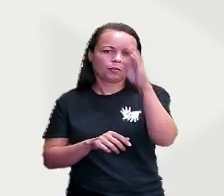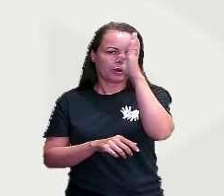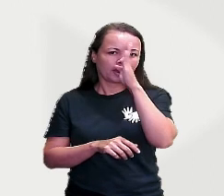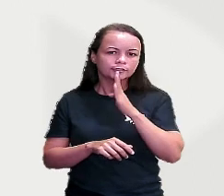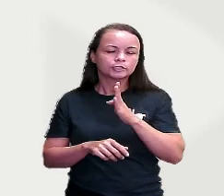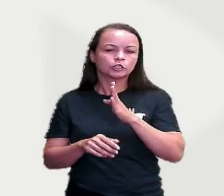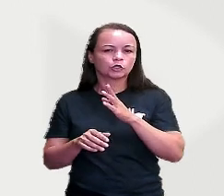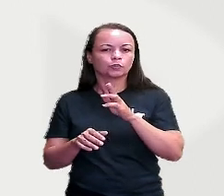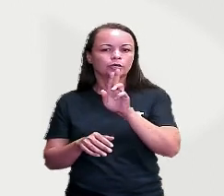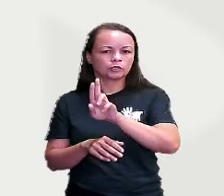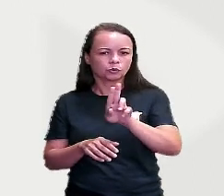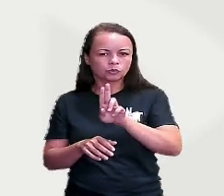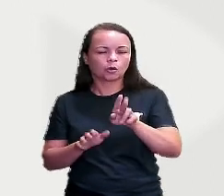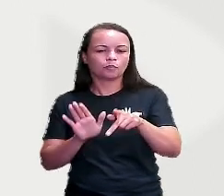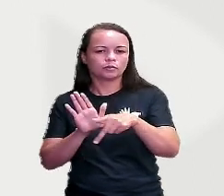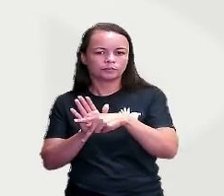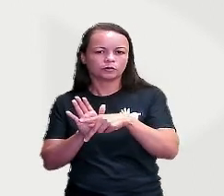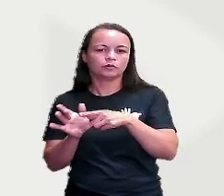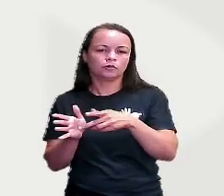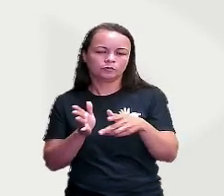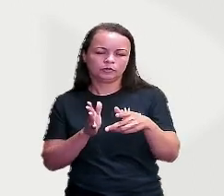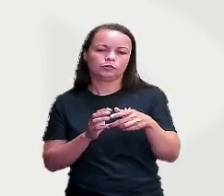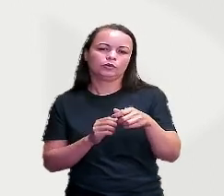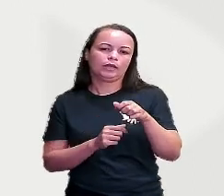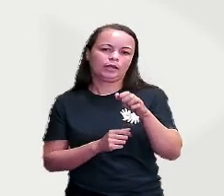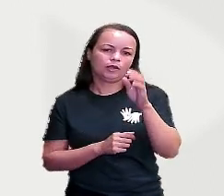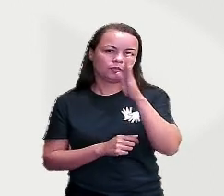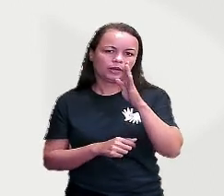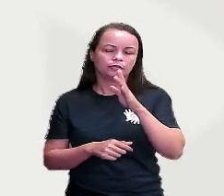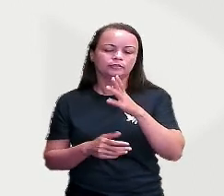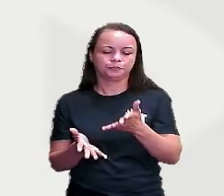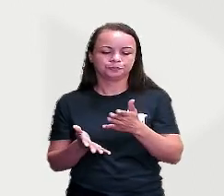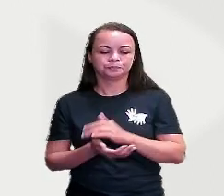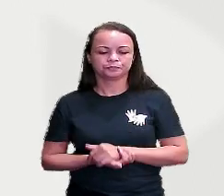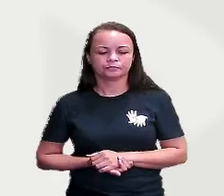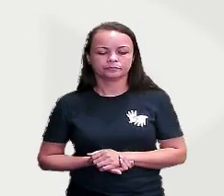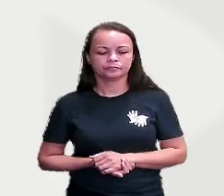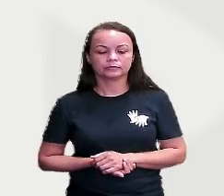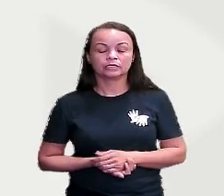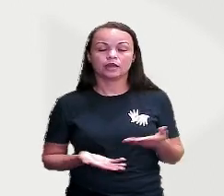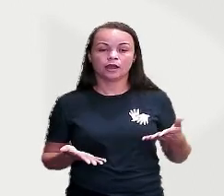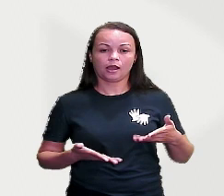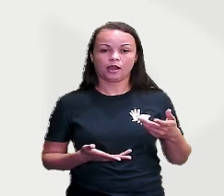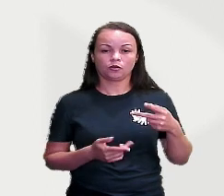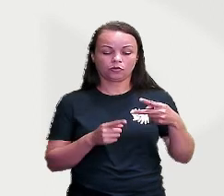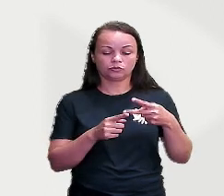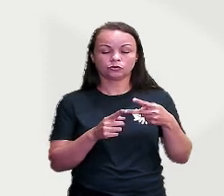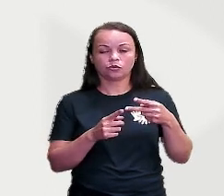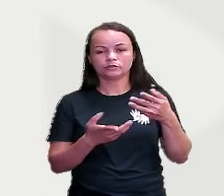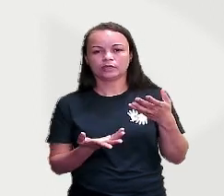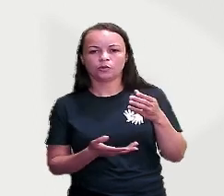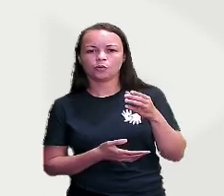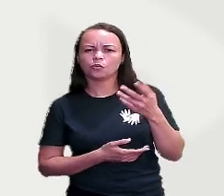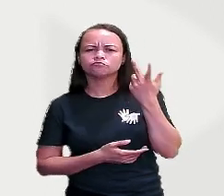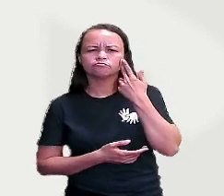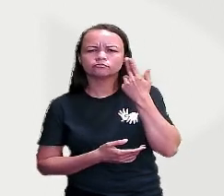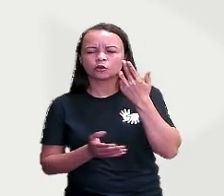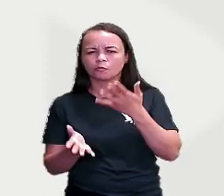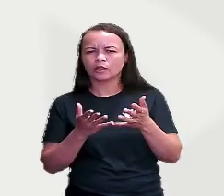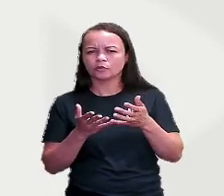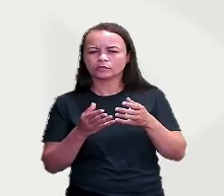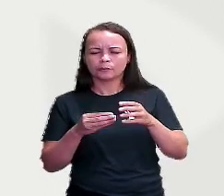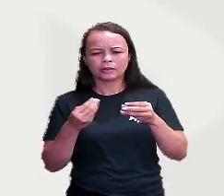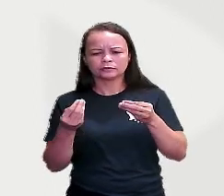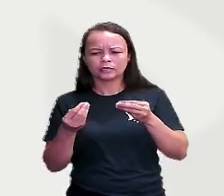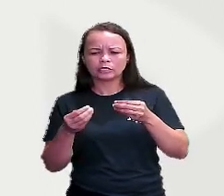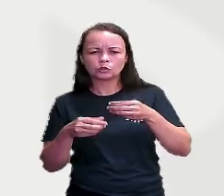Então, esses exemplos aí que eu trouxe são substantivos próprios. Temos também o substantivo comum, que é o que se aplica a todos os seres